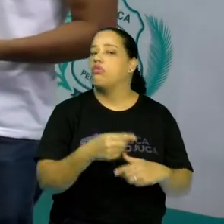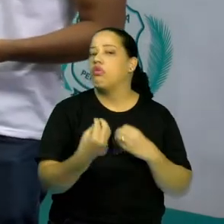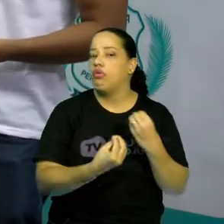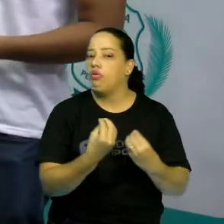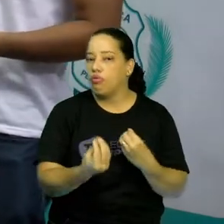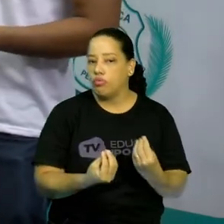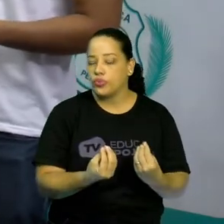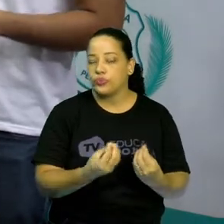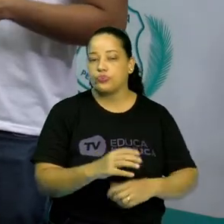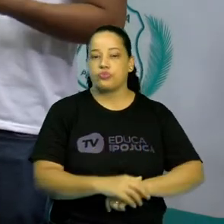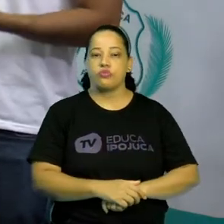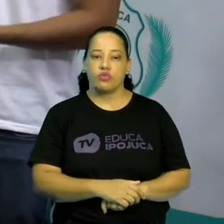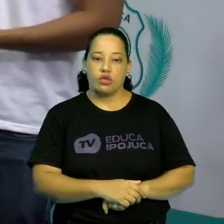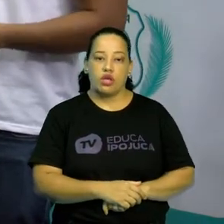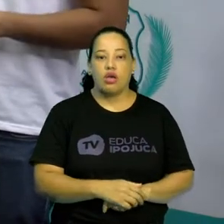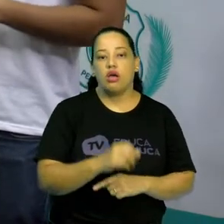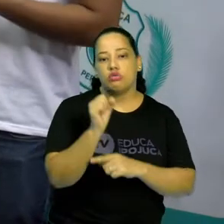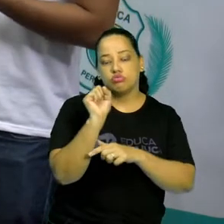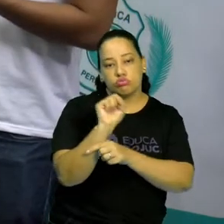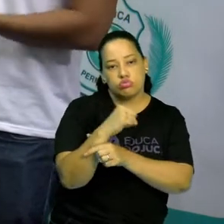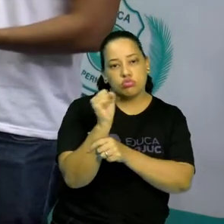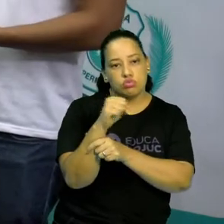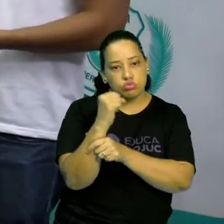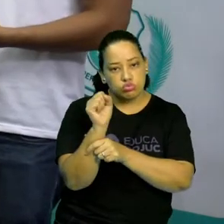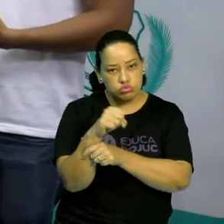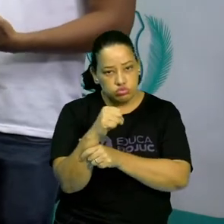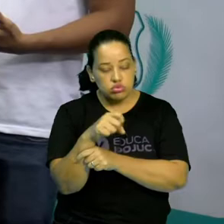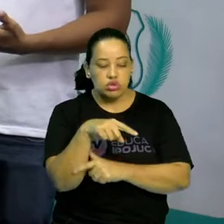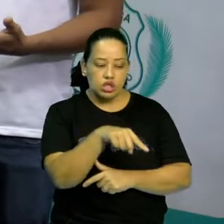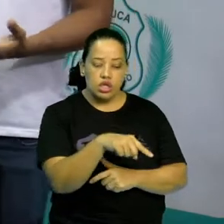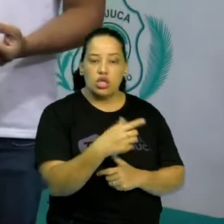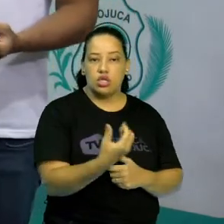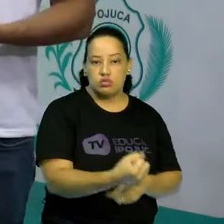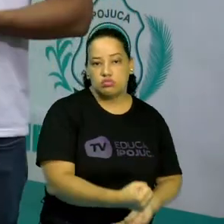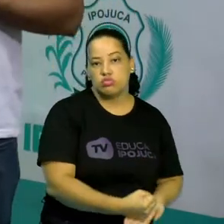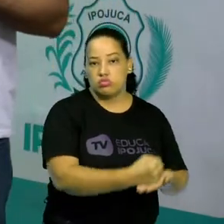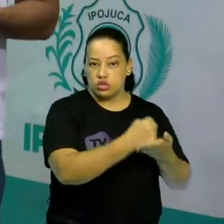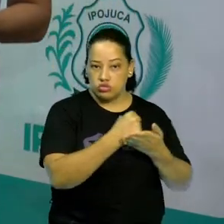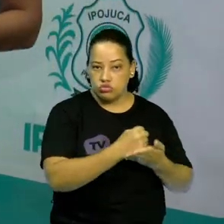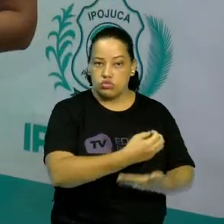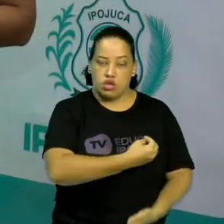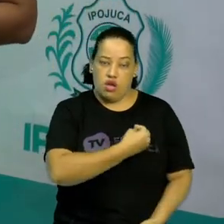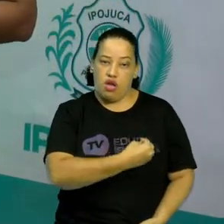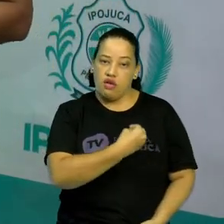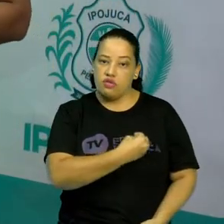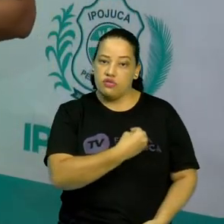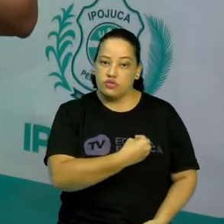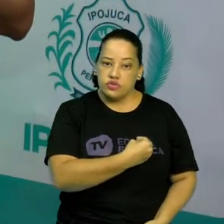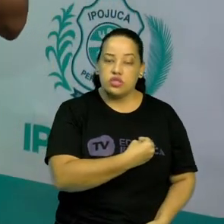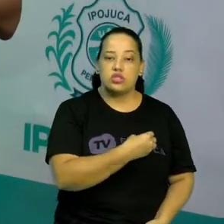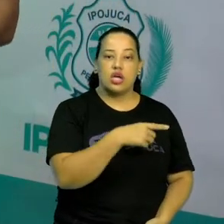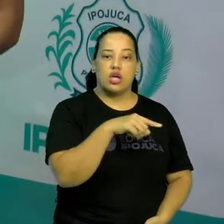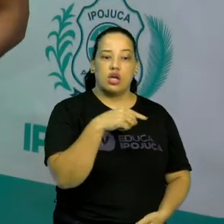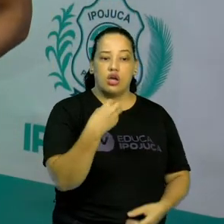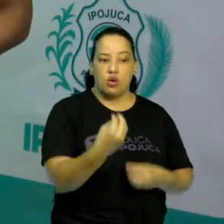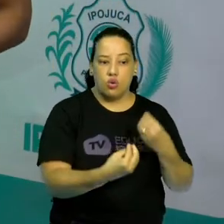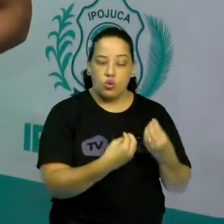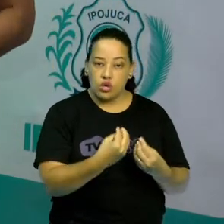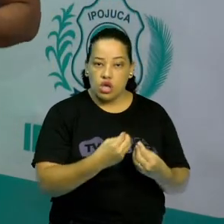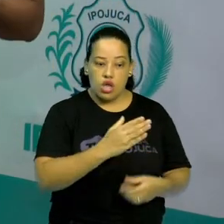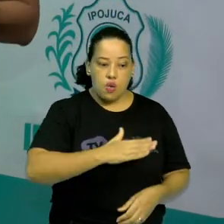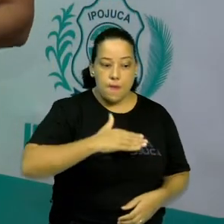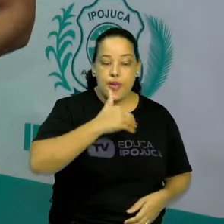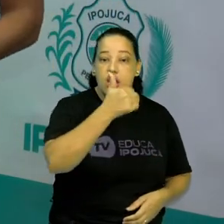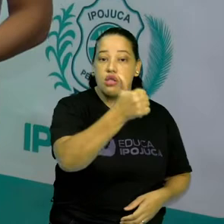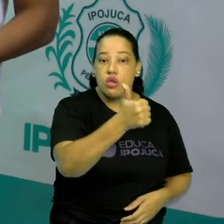A dinâmica motora de alguns jogos traz para a nossa vida as questões de melhoria